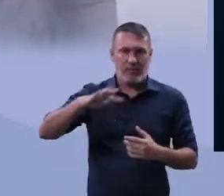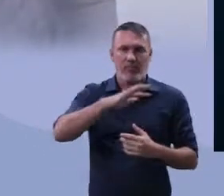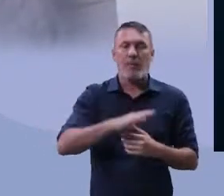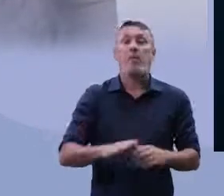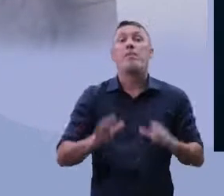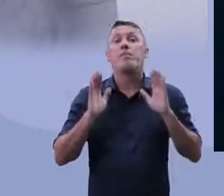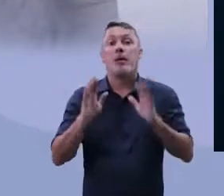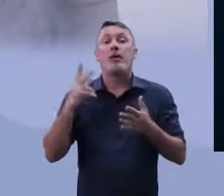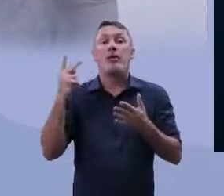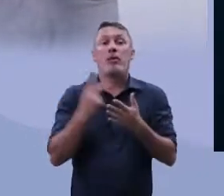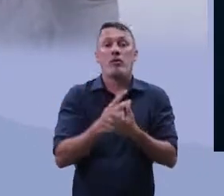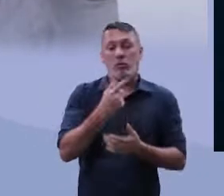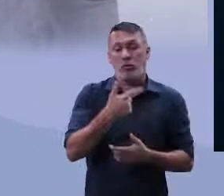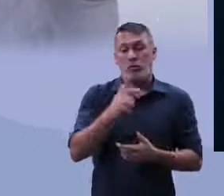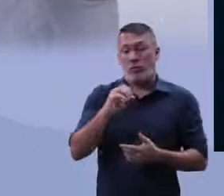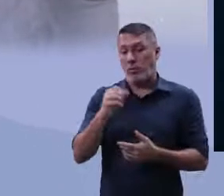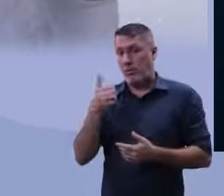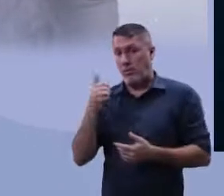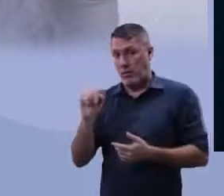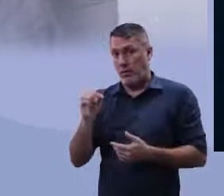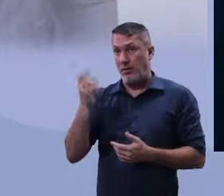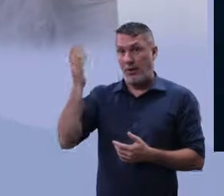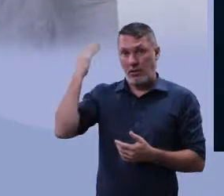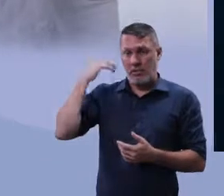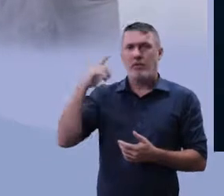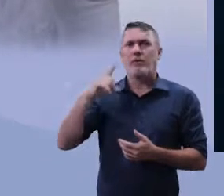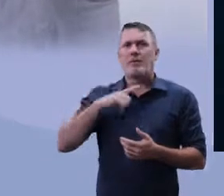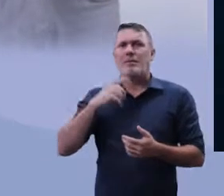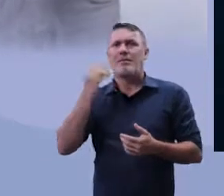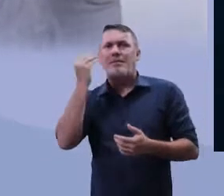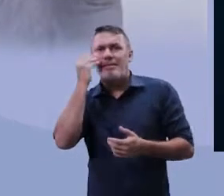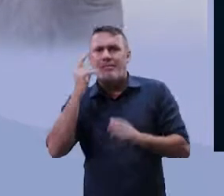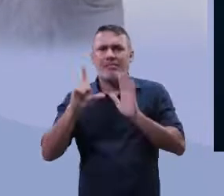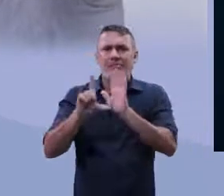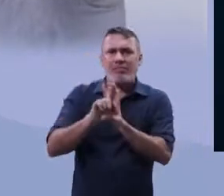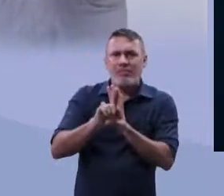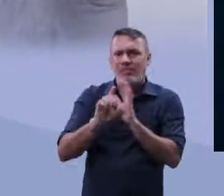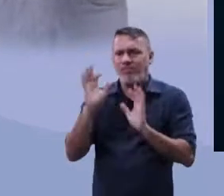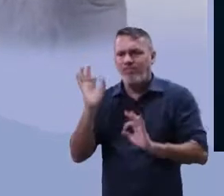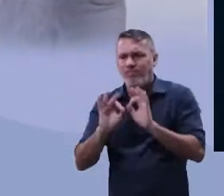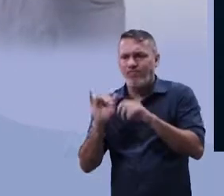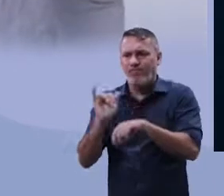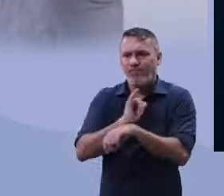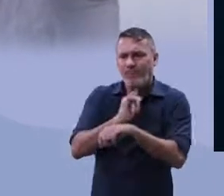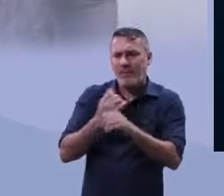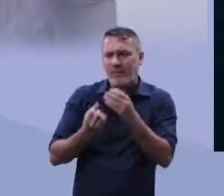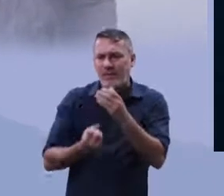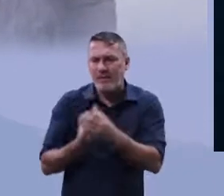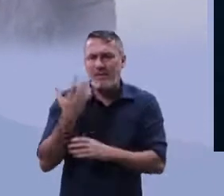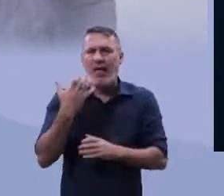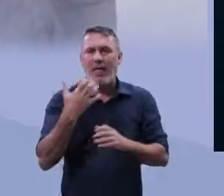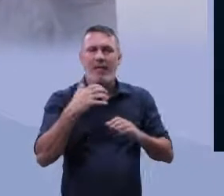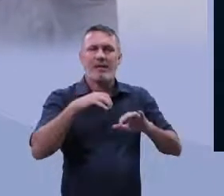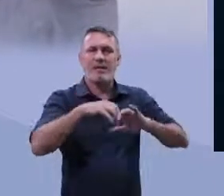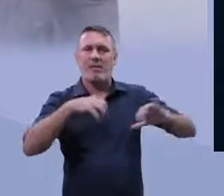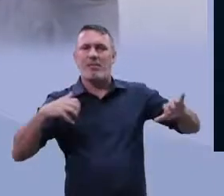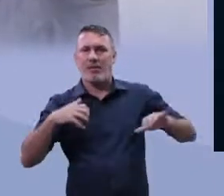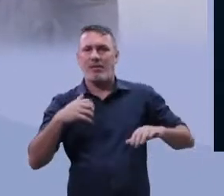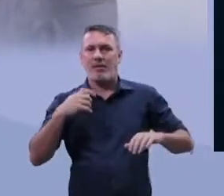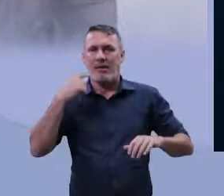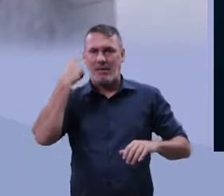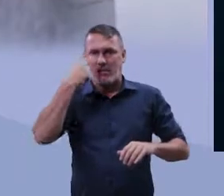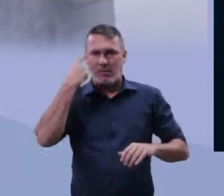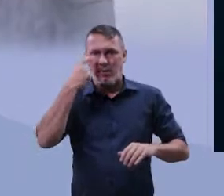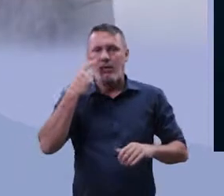sua situação. Só que, em 2010, essa busca por leis para poder vislumbar essa